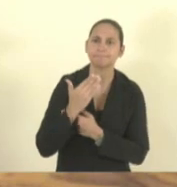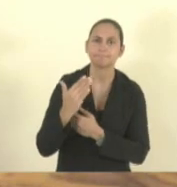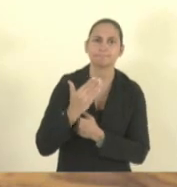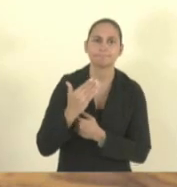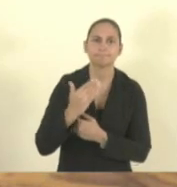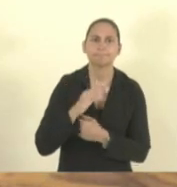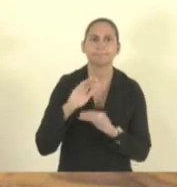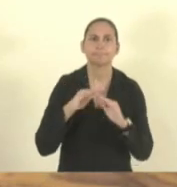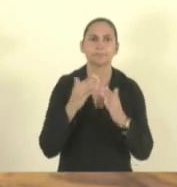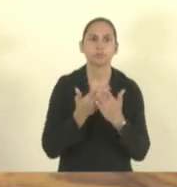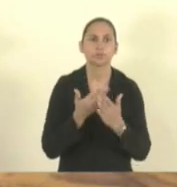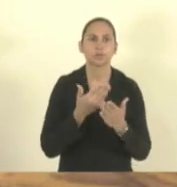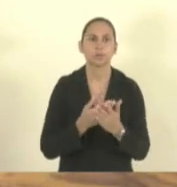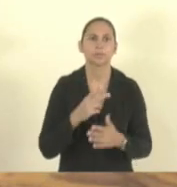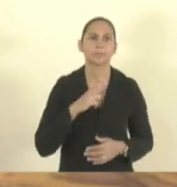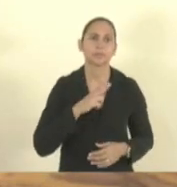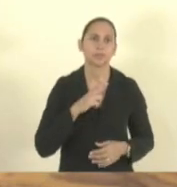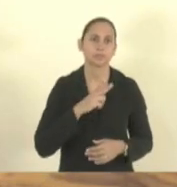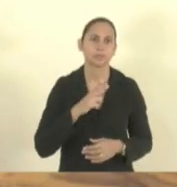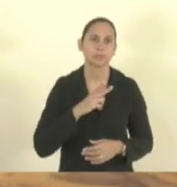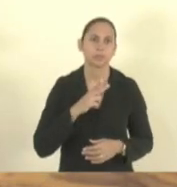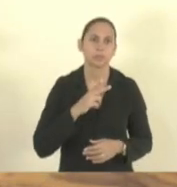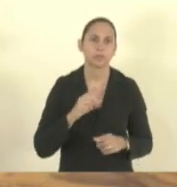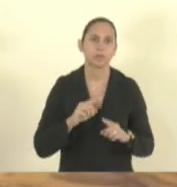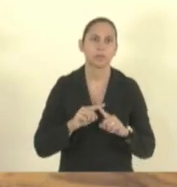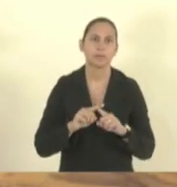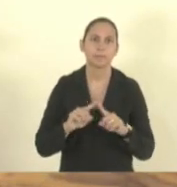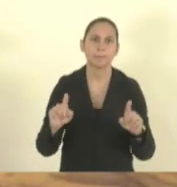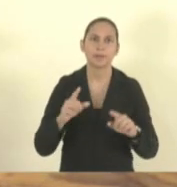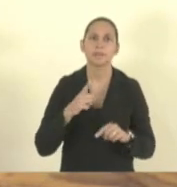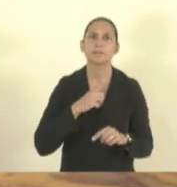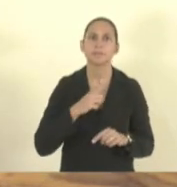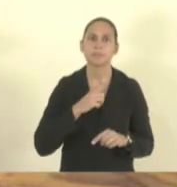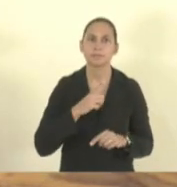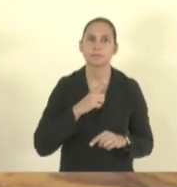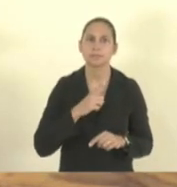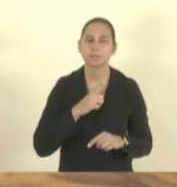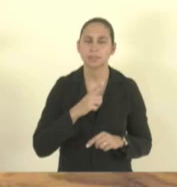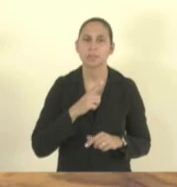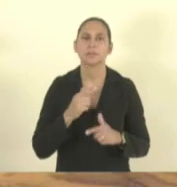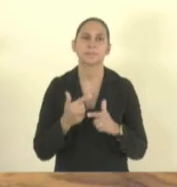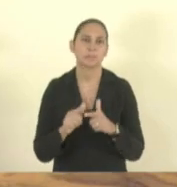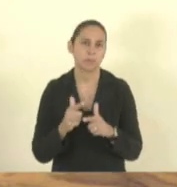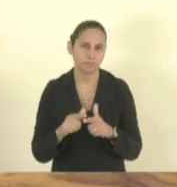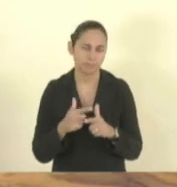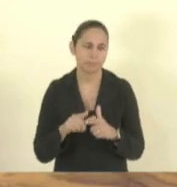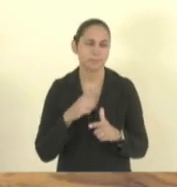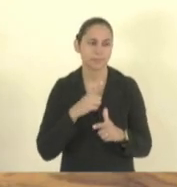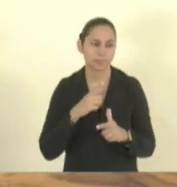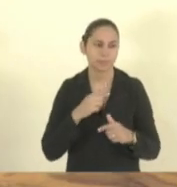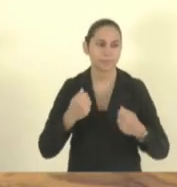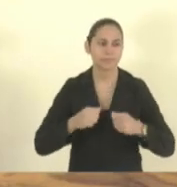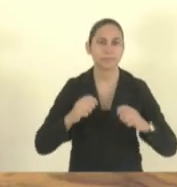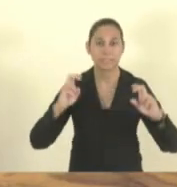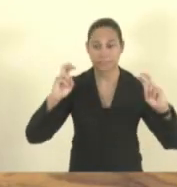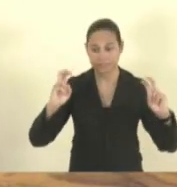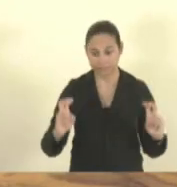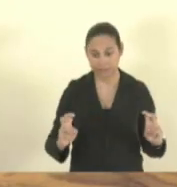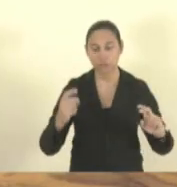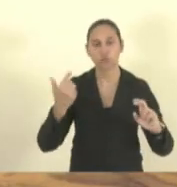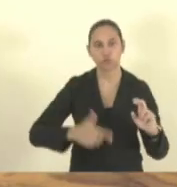particulares, mas nós ainda temos recebido negativas, tá Bruno? Nós precisamos sentar esse ano novamente.